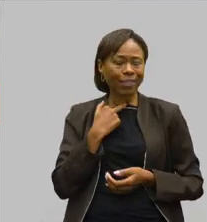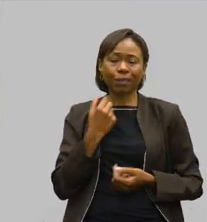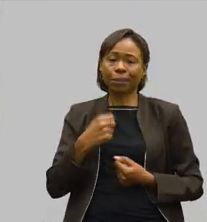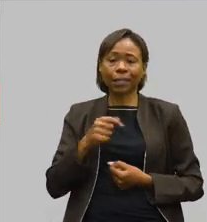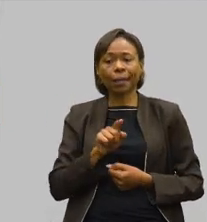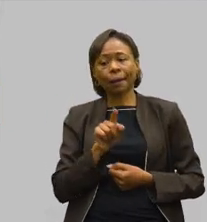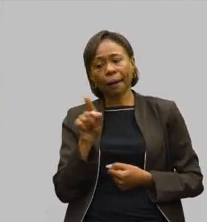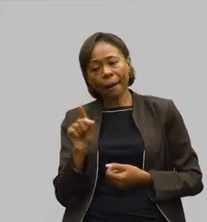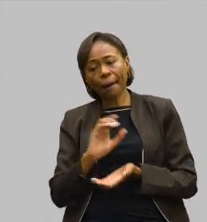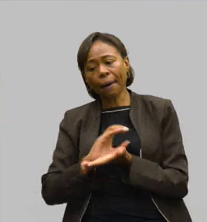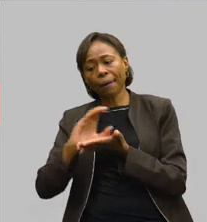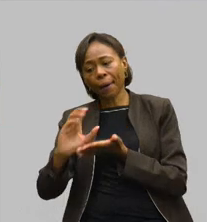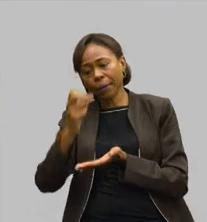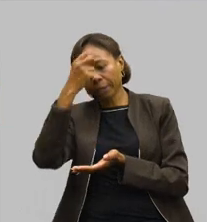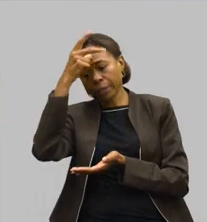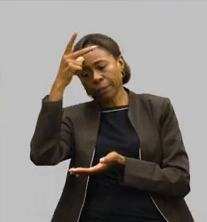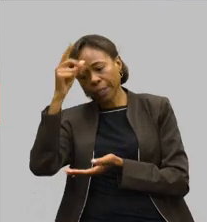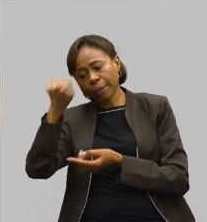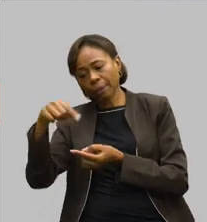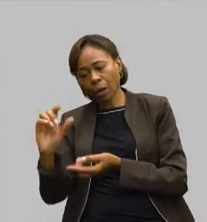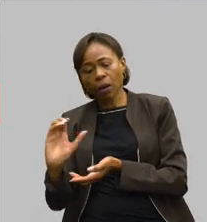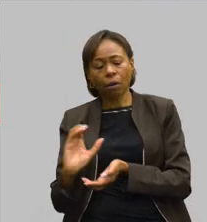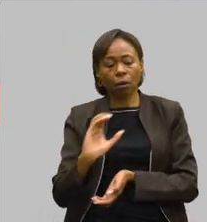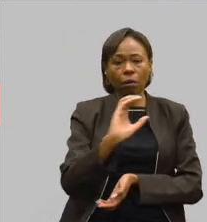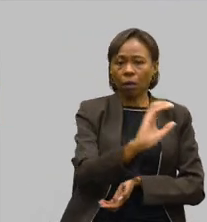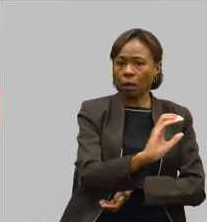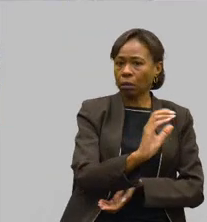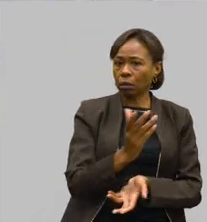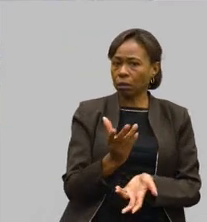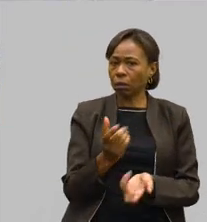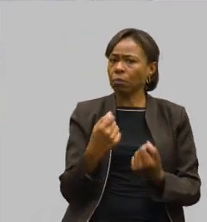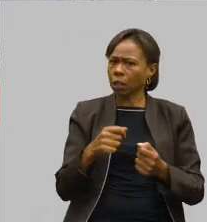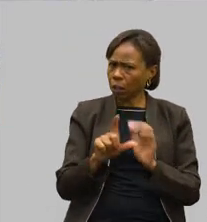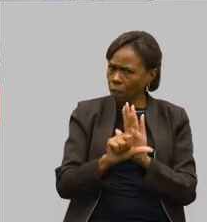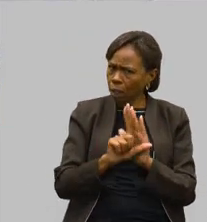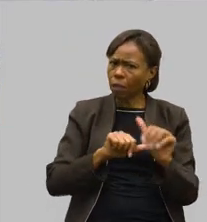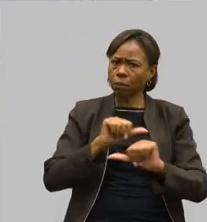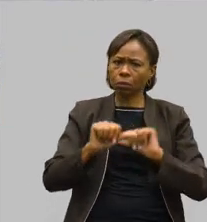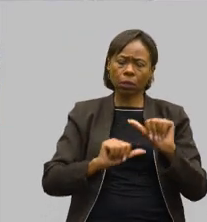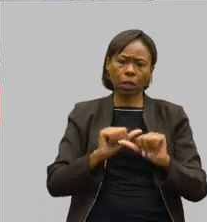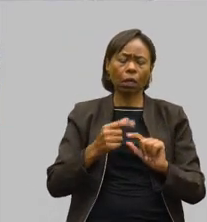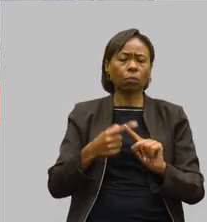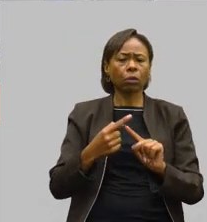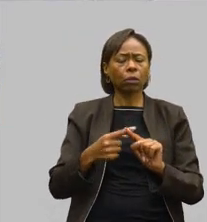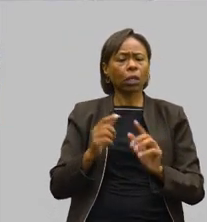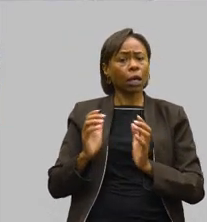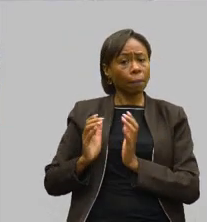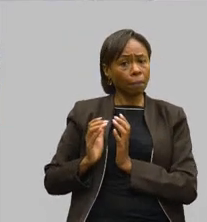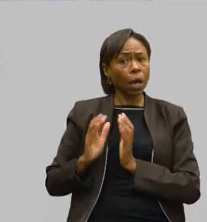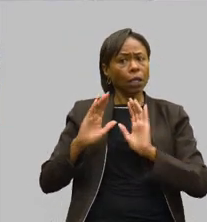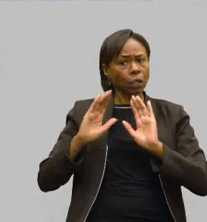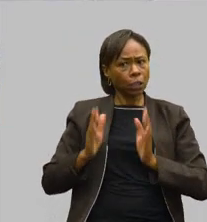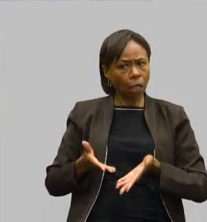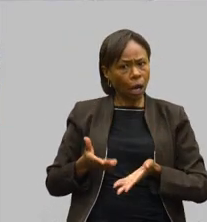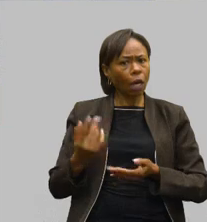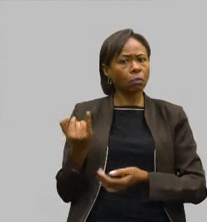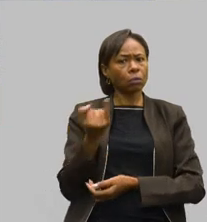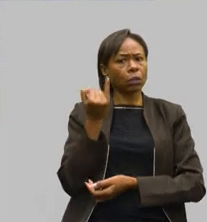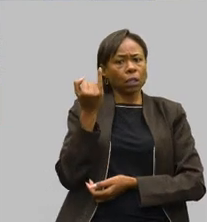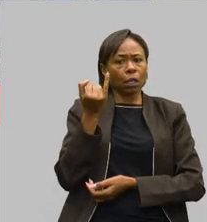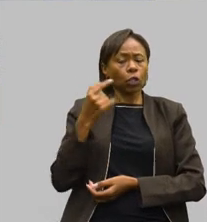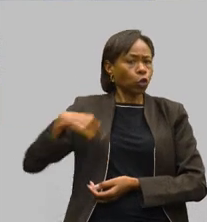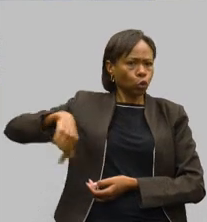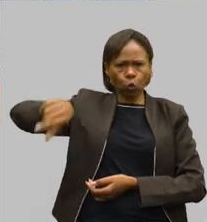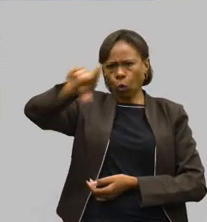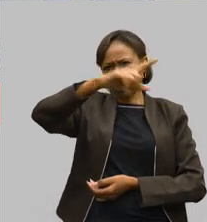Nós precisamos de mudar essa legislação, deputado Betão. Por que a APAES, que já é relevante? Ninguém tem dúvida,